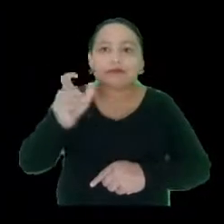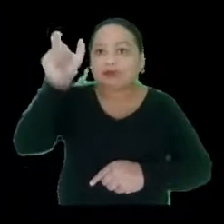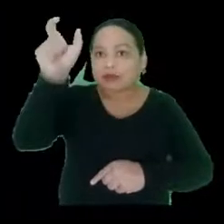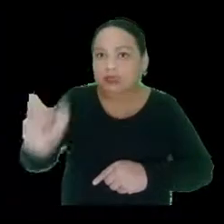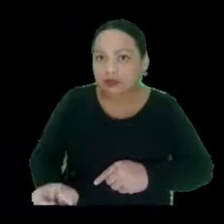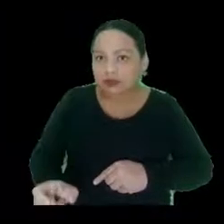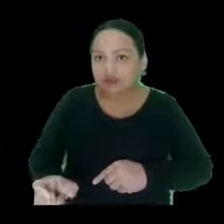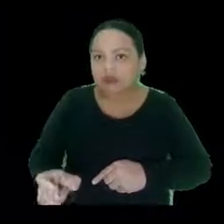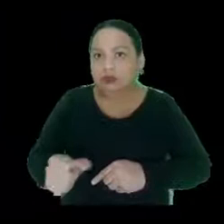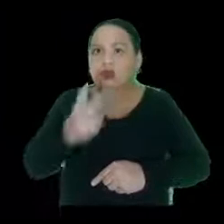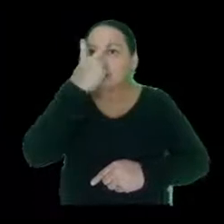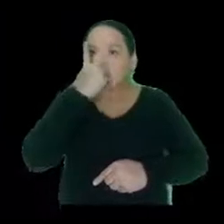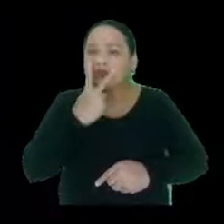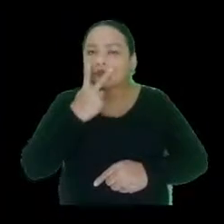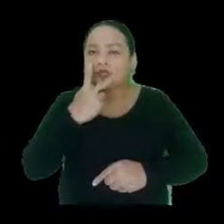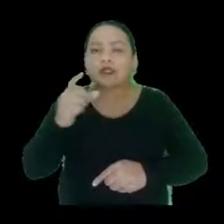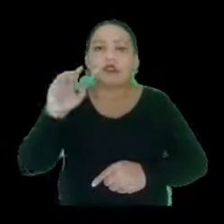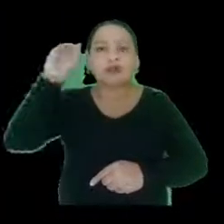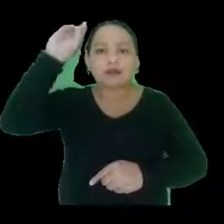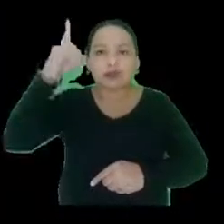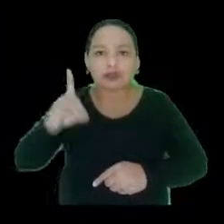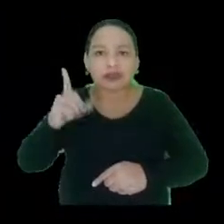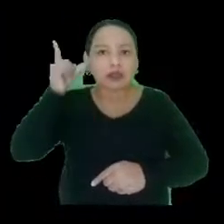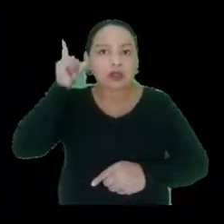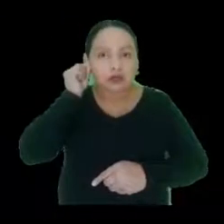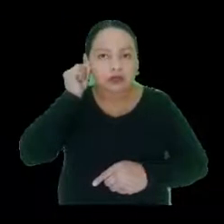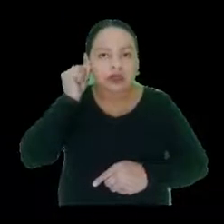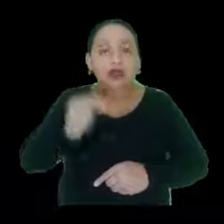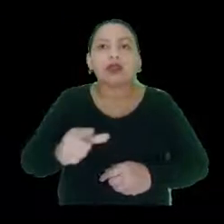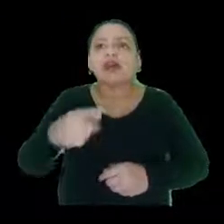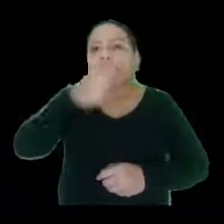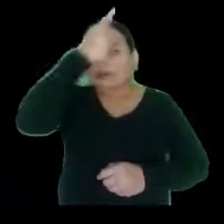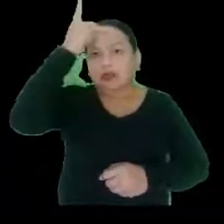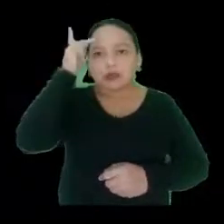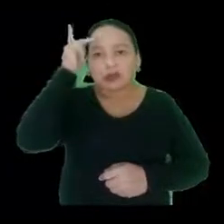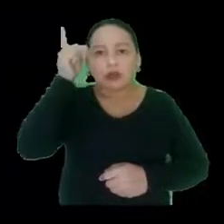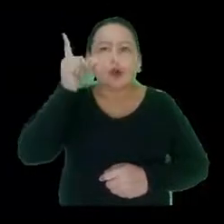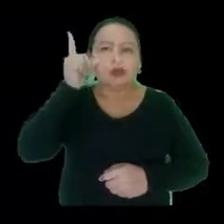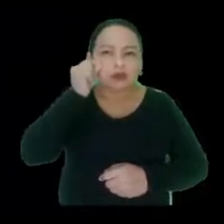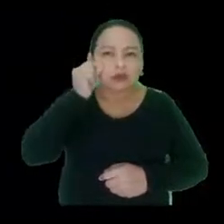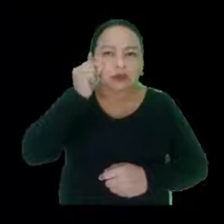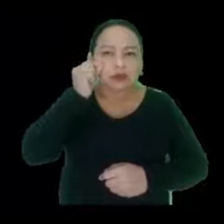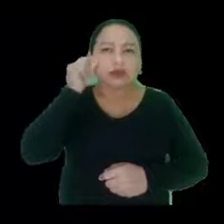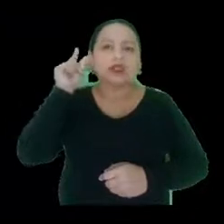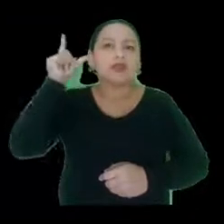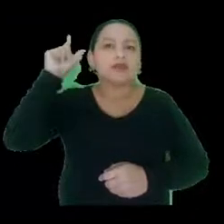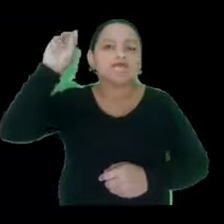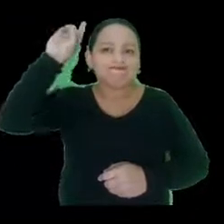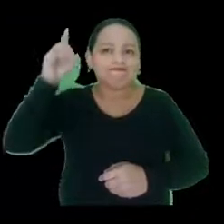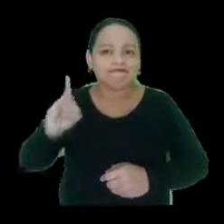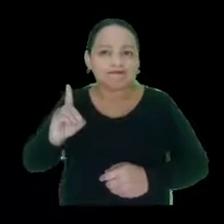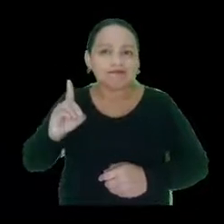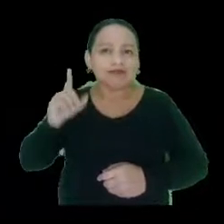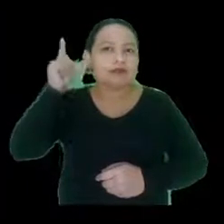nós temos a pessoa com cegueira e deficiência auditiva, e nós temos uma pessoa com baixa visão e deficiência auditiva,